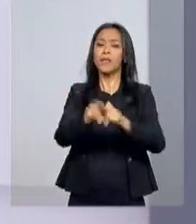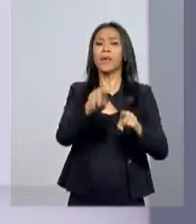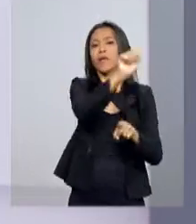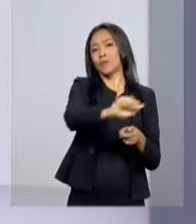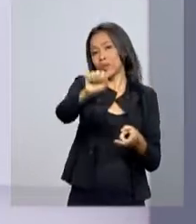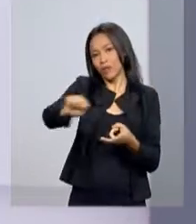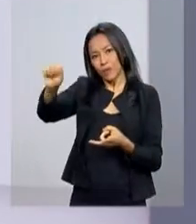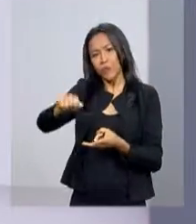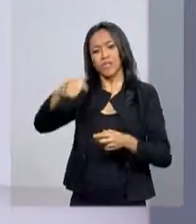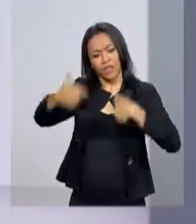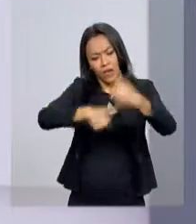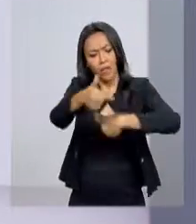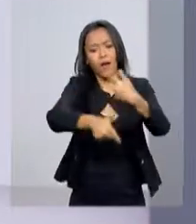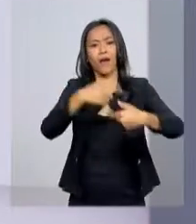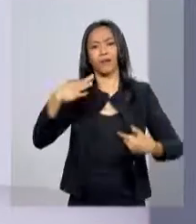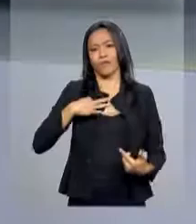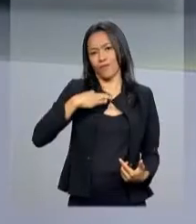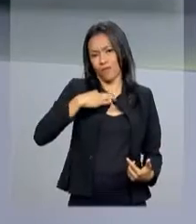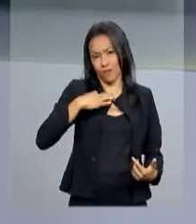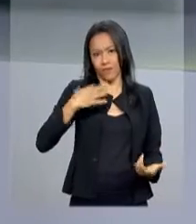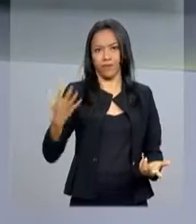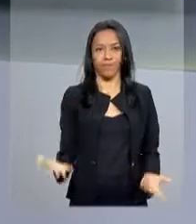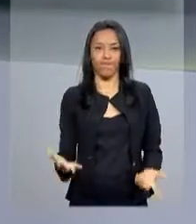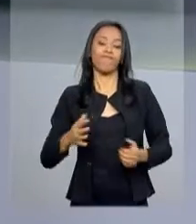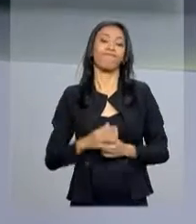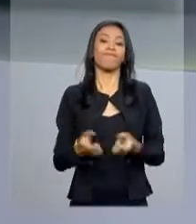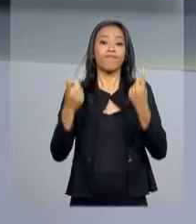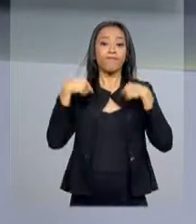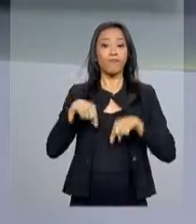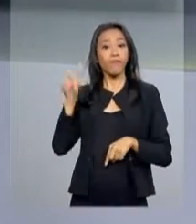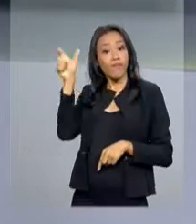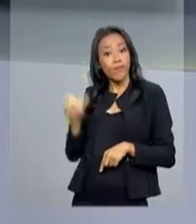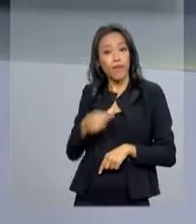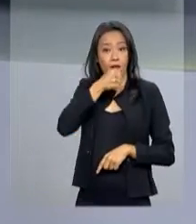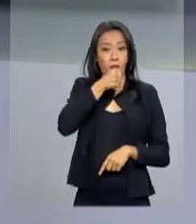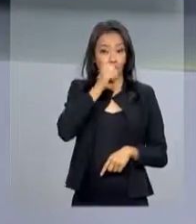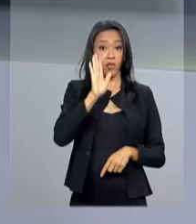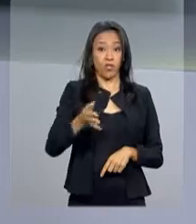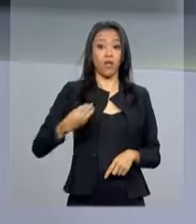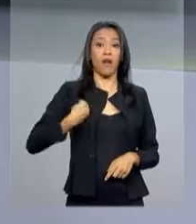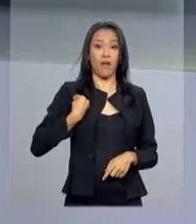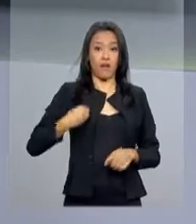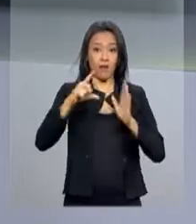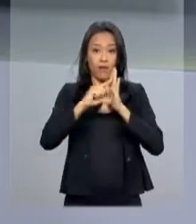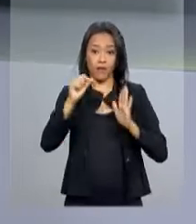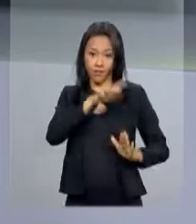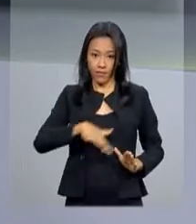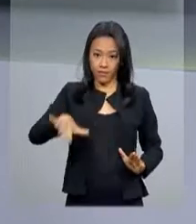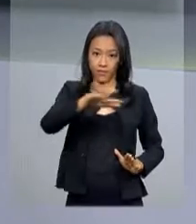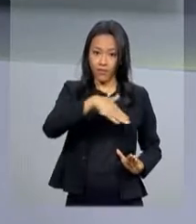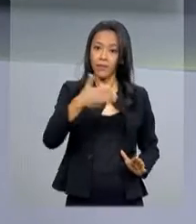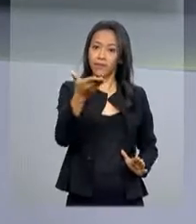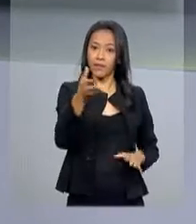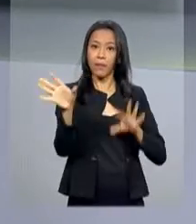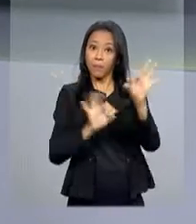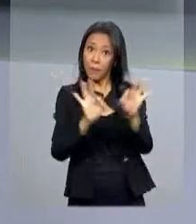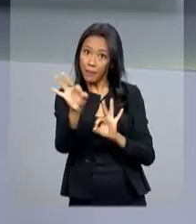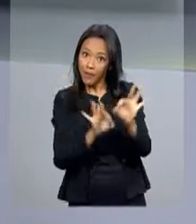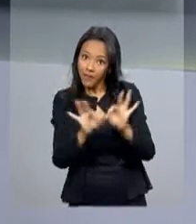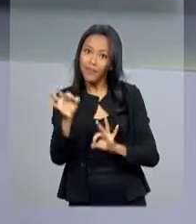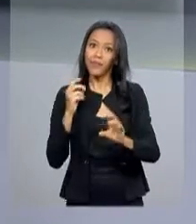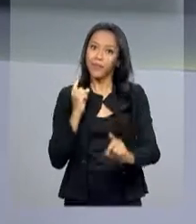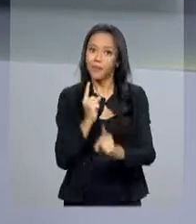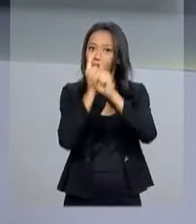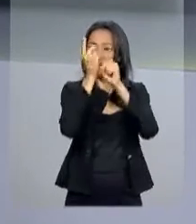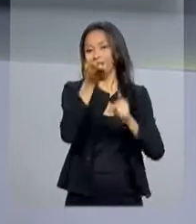que realizam atividades voluntárias. A repórter Luana Karen já está no Palácio do Planalto, onde será realizado esse evento. Ela conversa ao